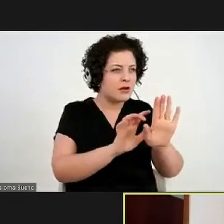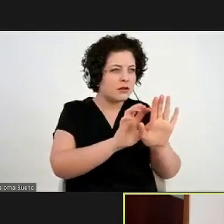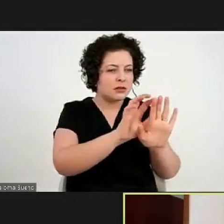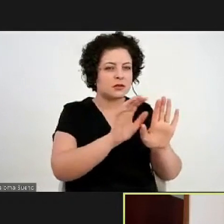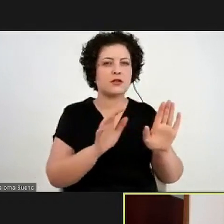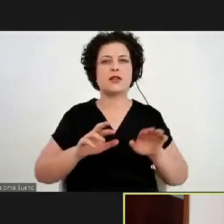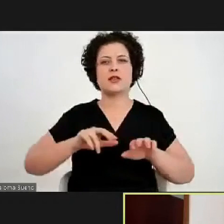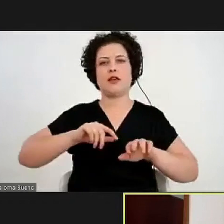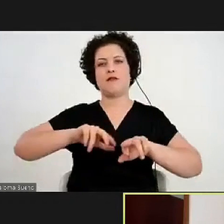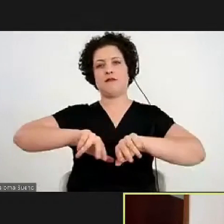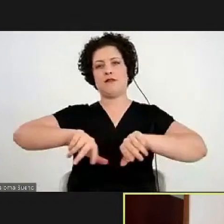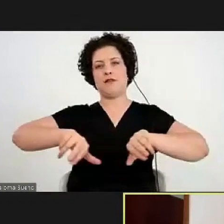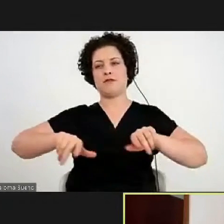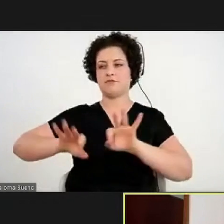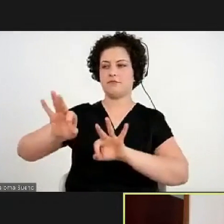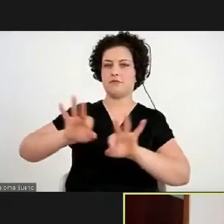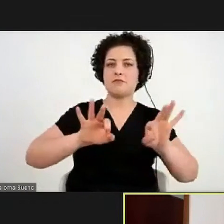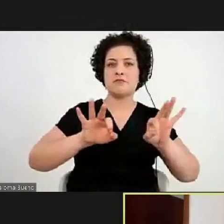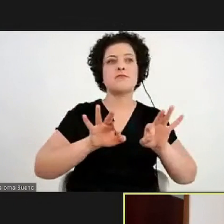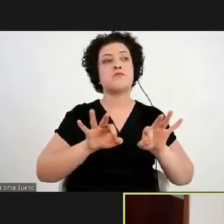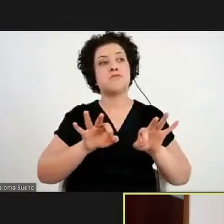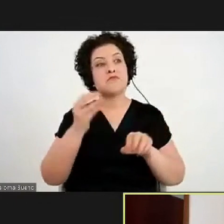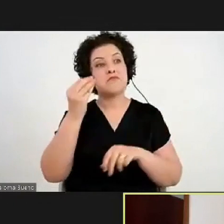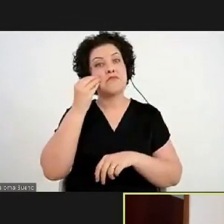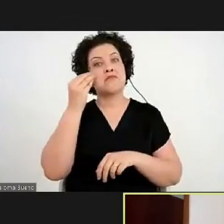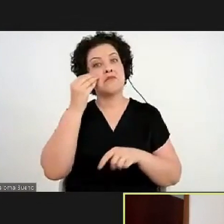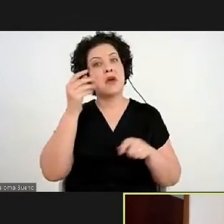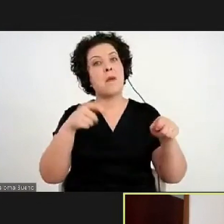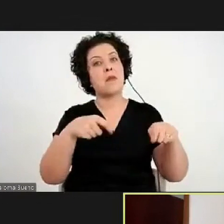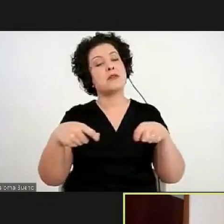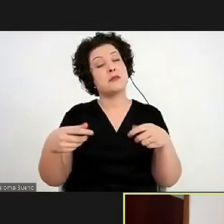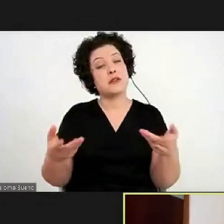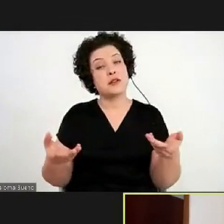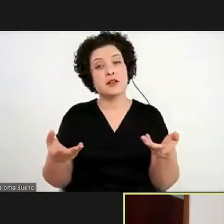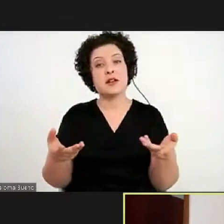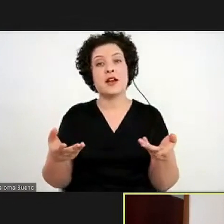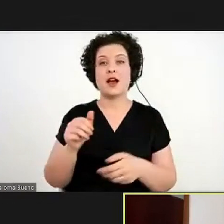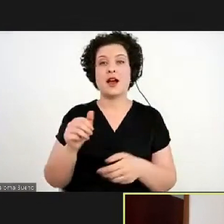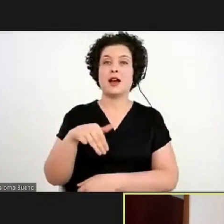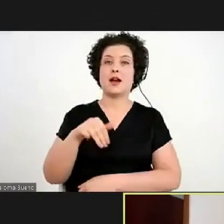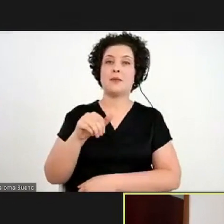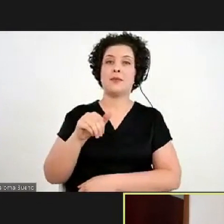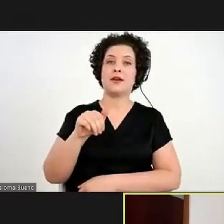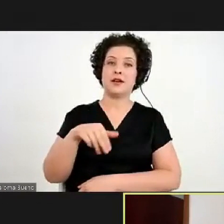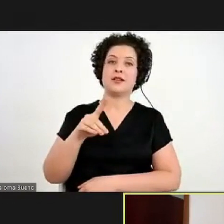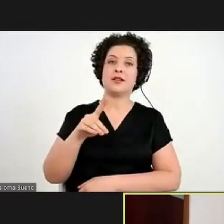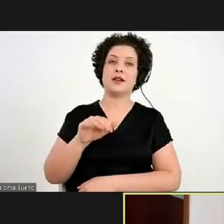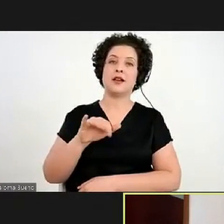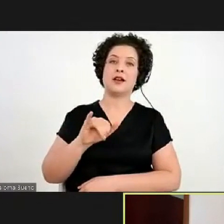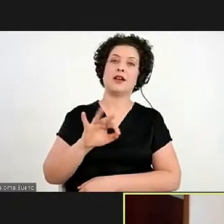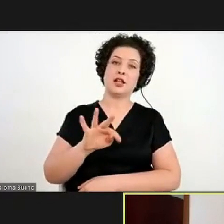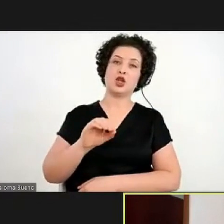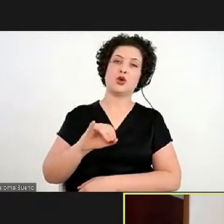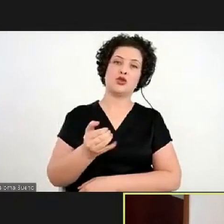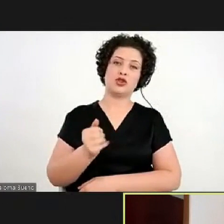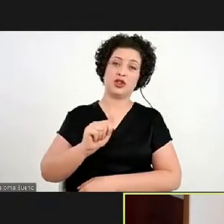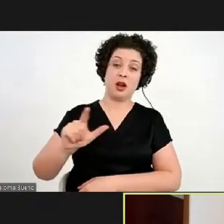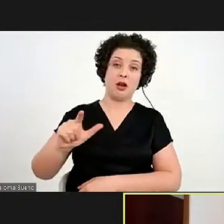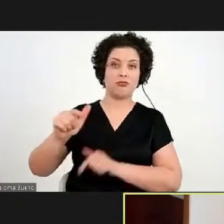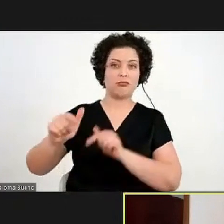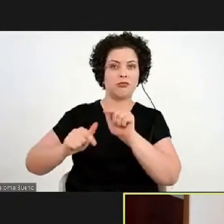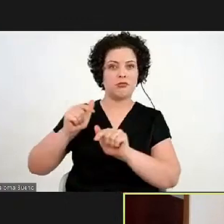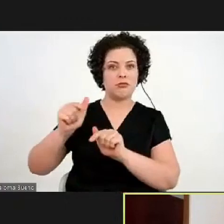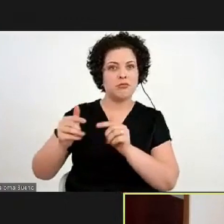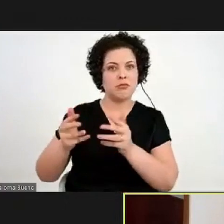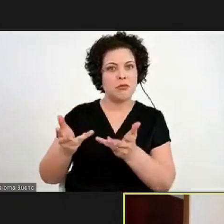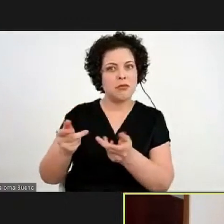estão buscando possibilidades, inclusive a Amanda Tojal, que faz um trabalho nesse